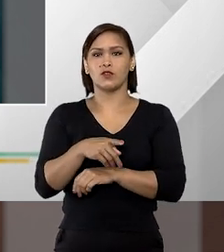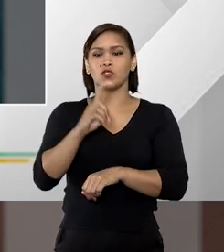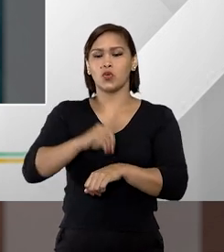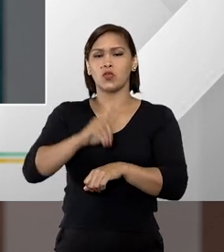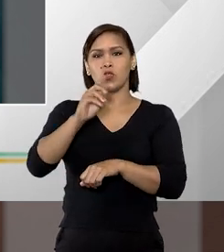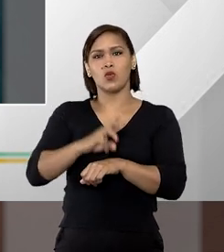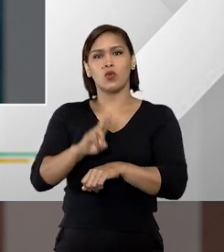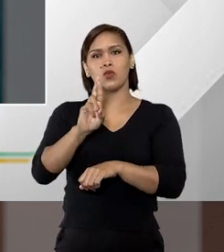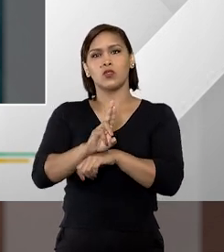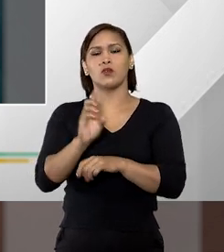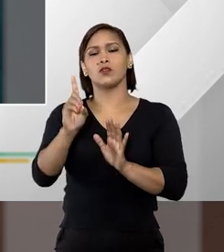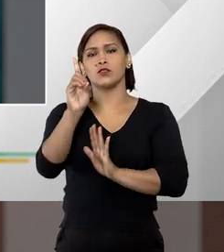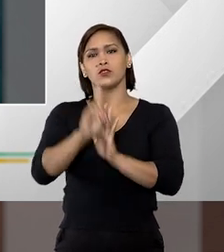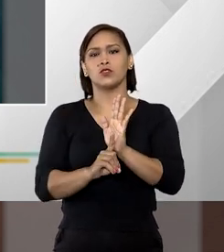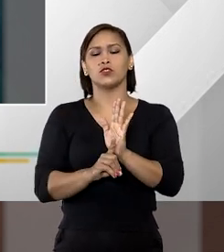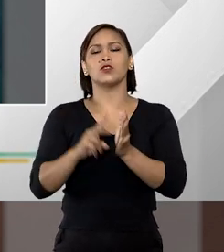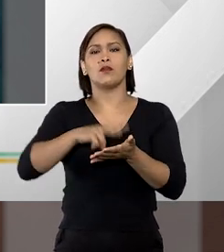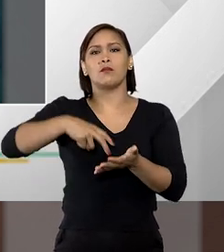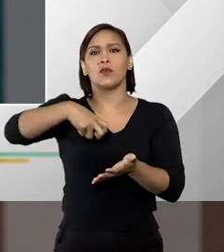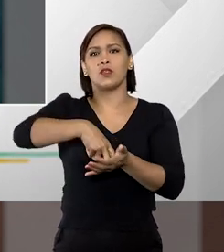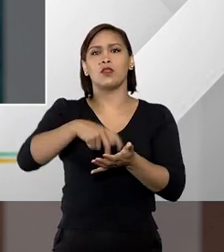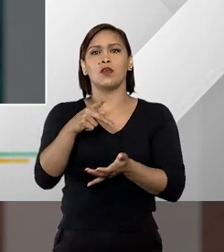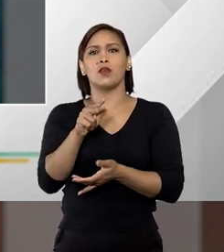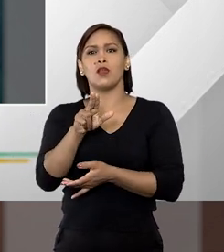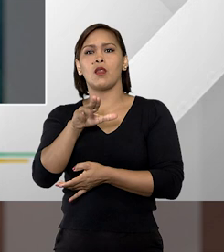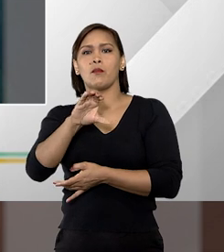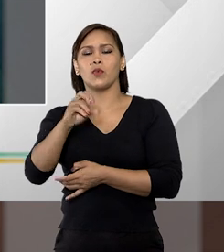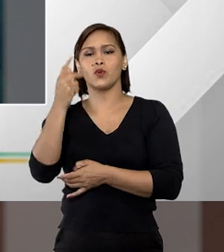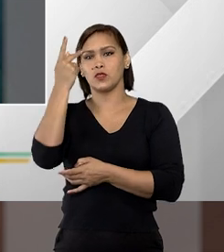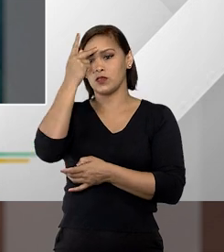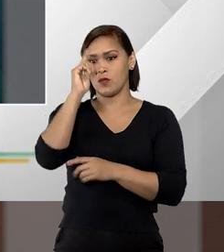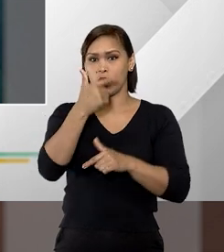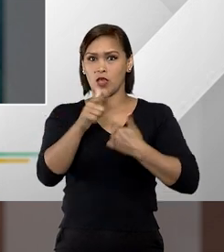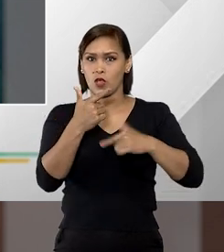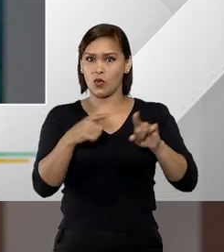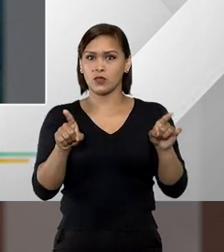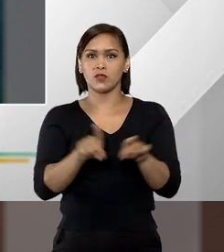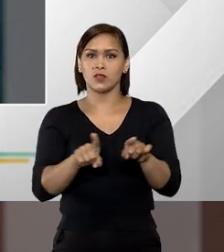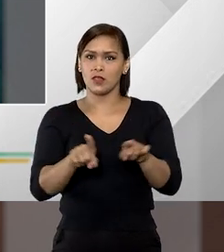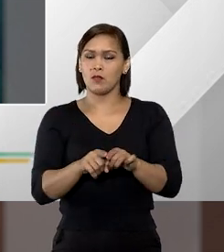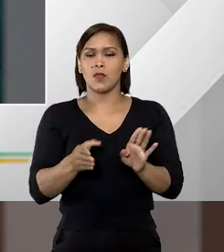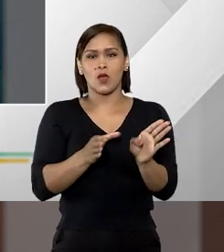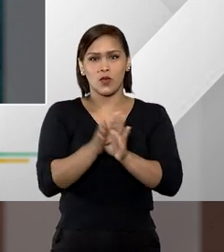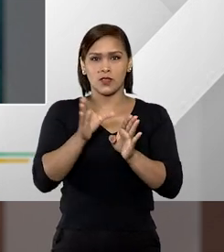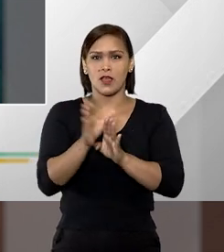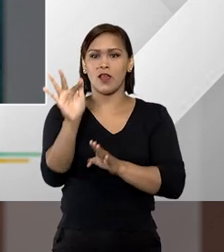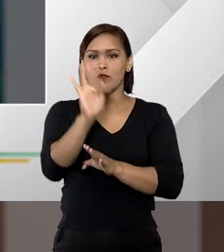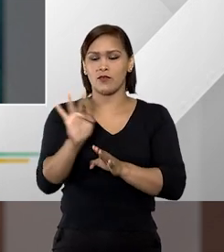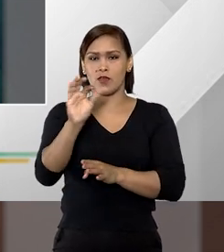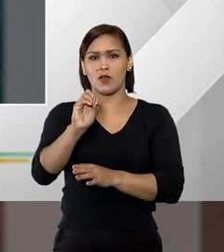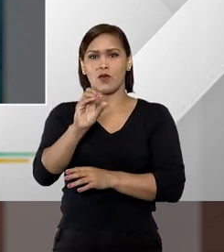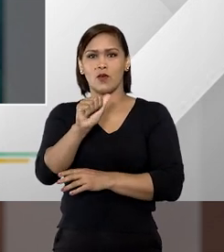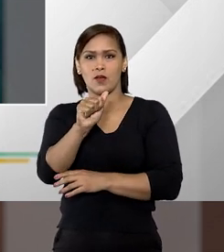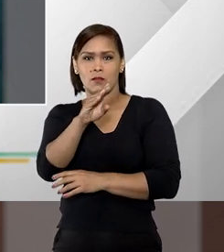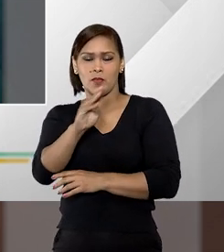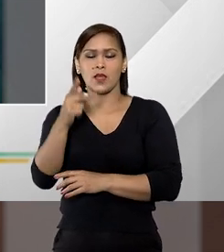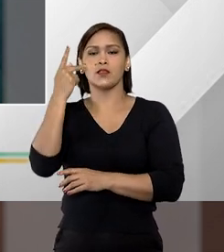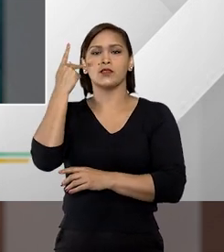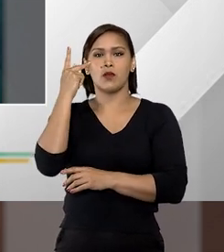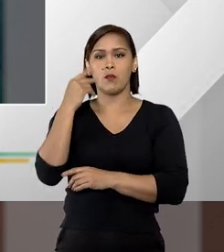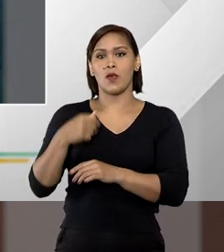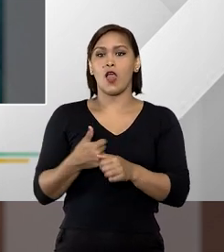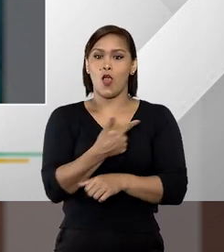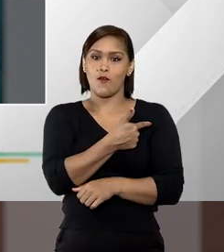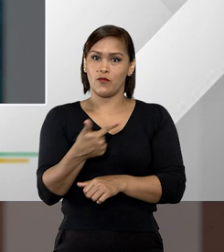doutora em Direito Penal pela PUC de São Paulo. Entre outras funções, ela também é conselheira federal da UAB Nacional por São Paulo,